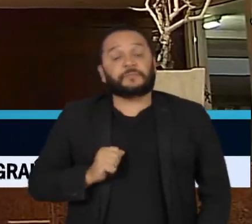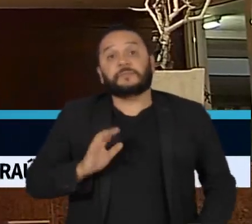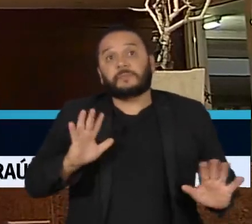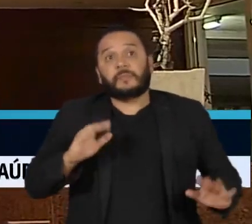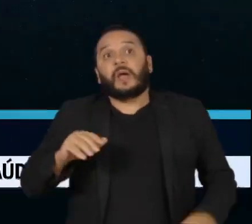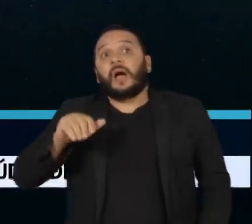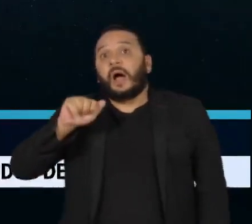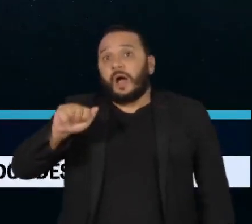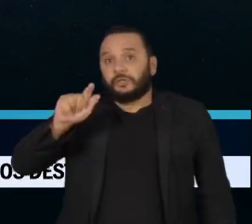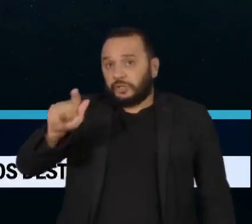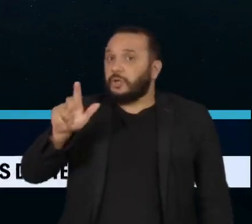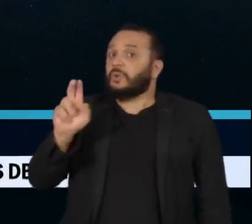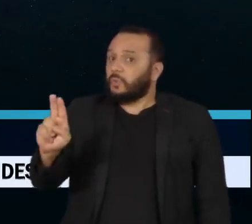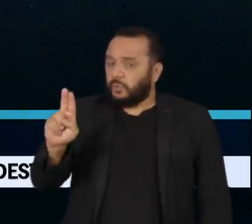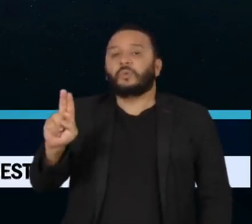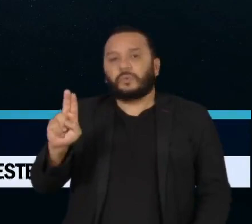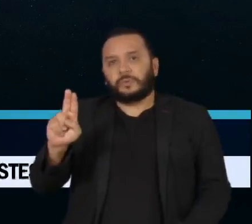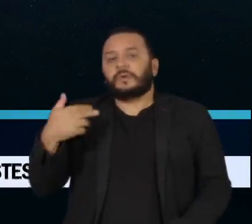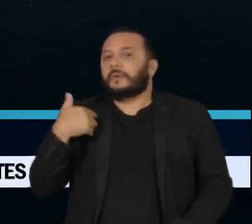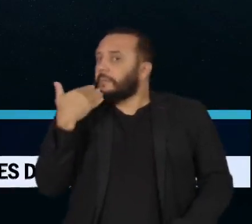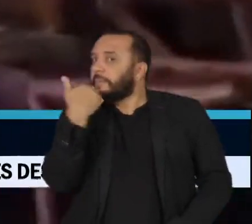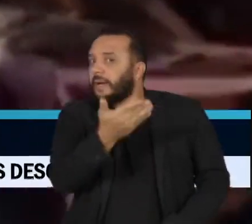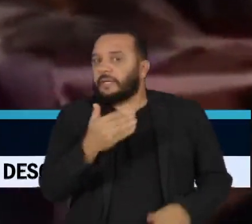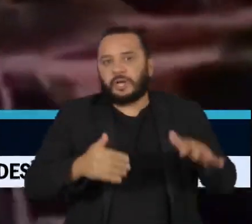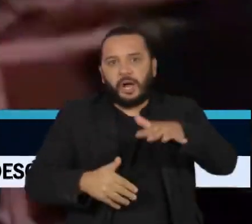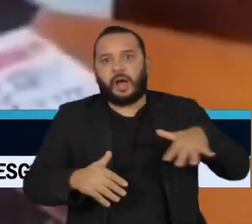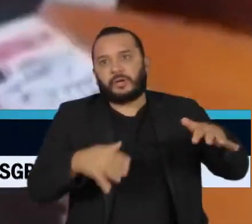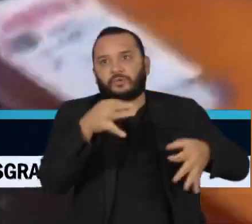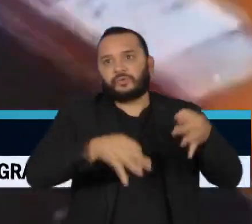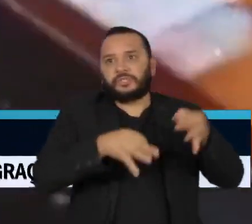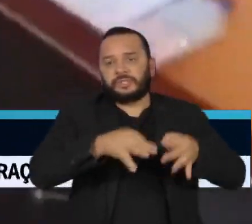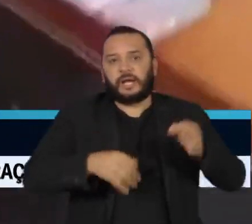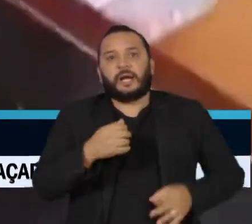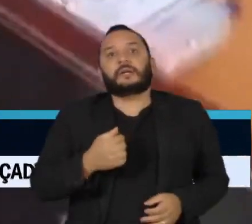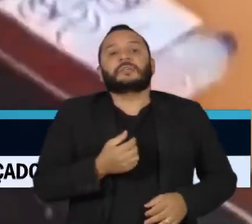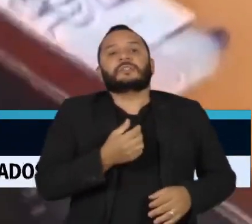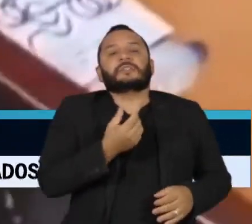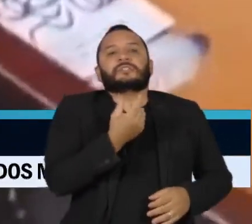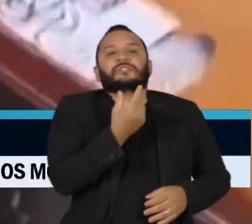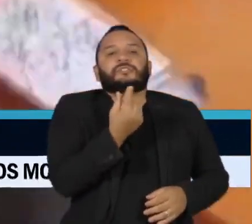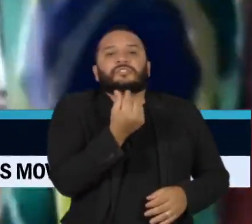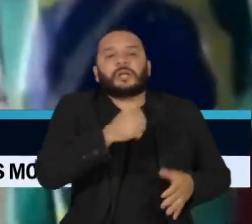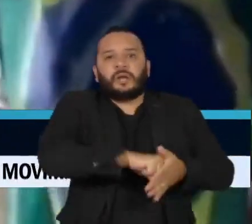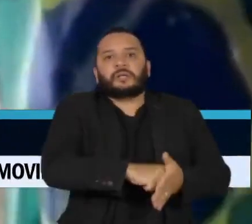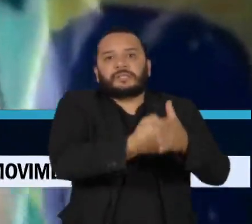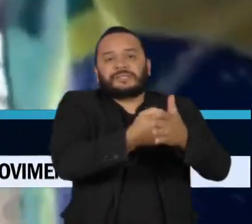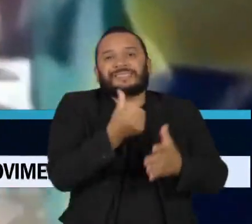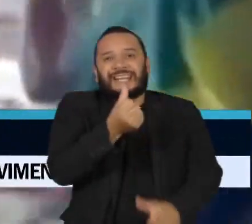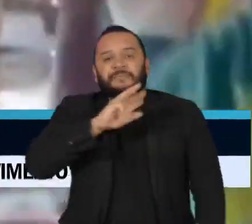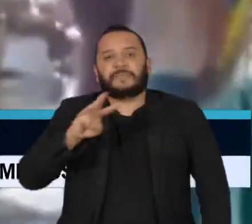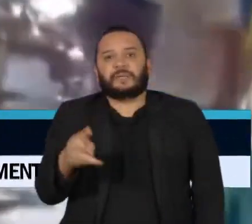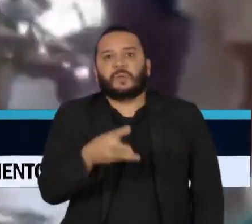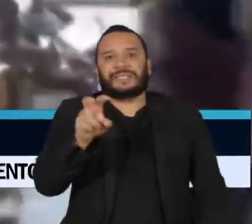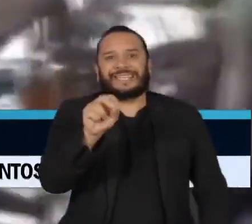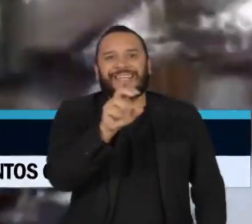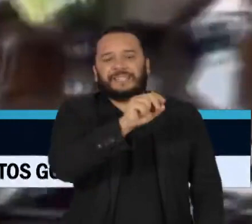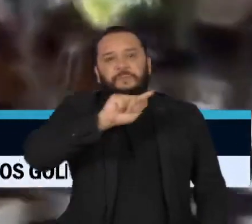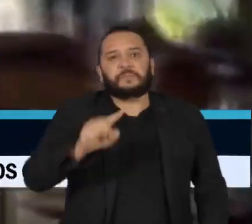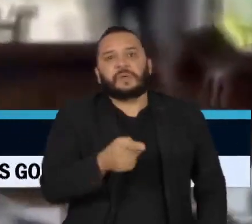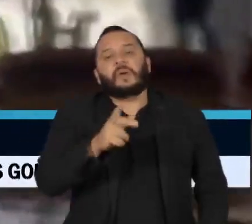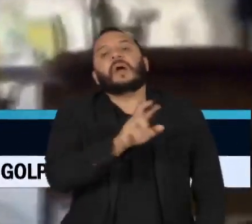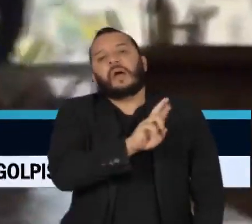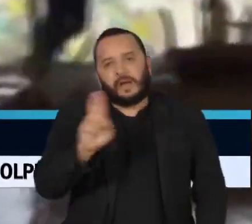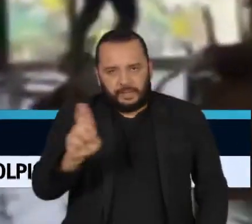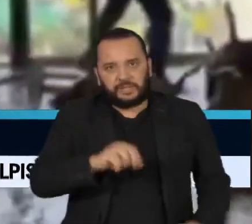a Advocacia-Geral da União pede que o Judiciário congele R$ 6,5 milhões das contas dos